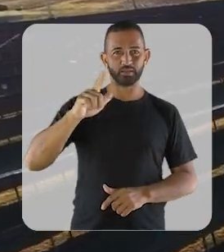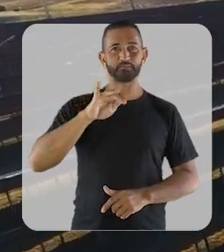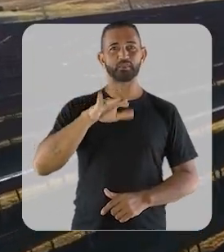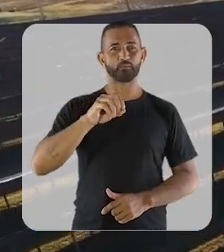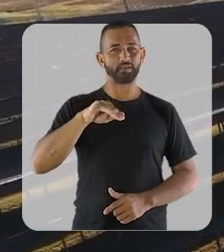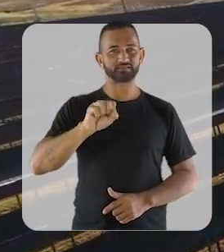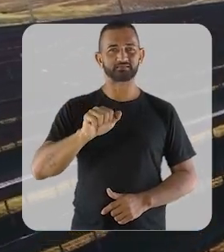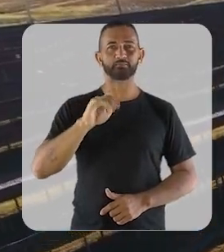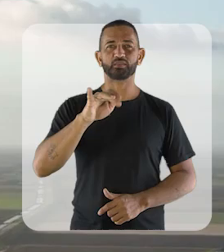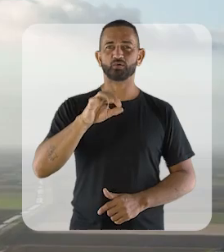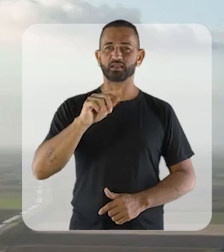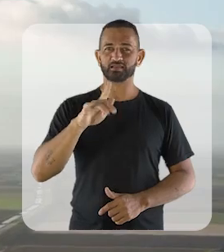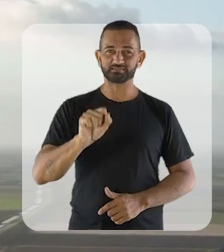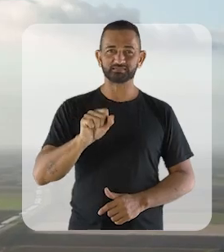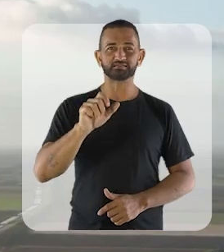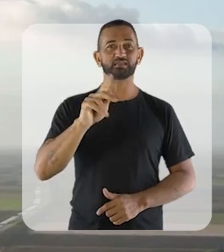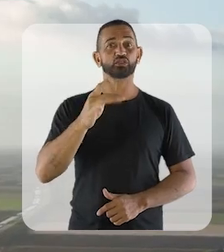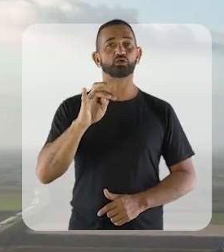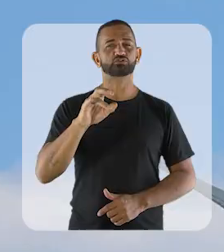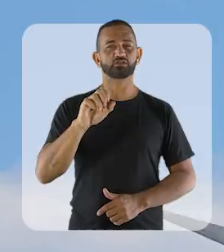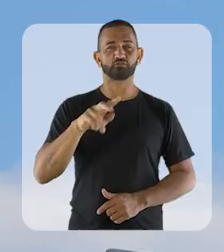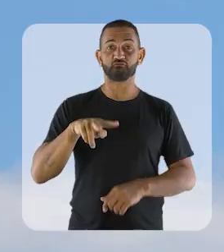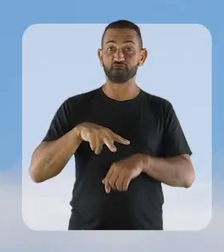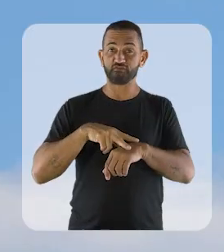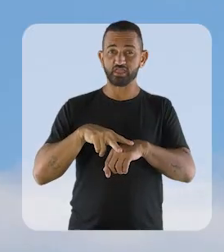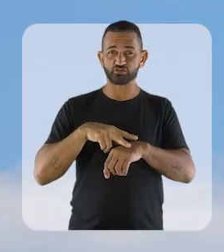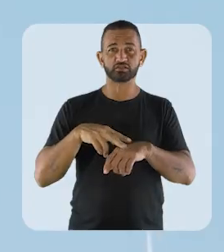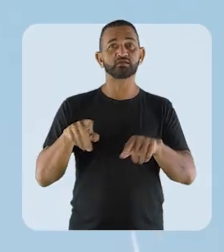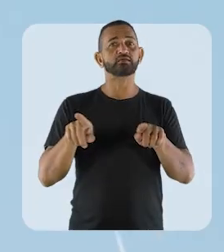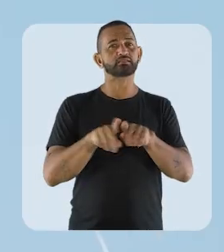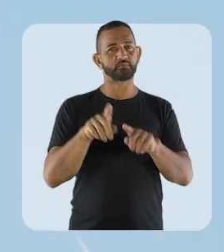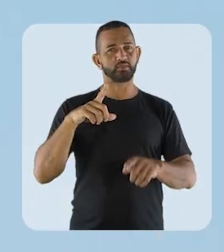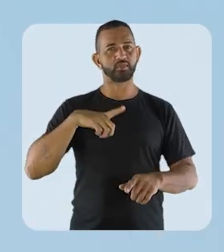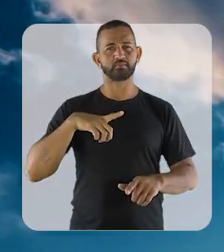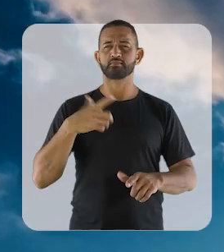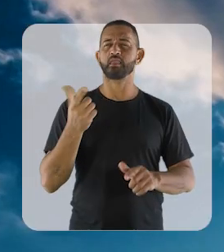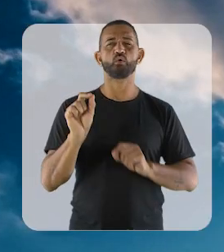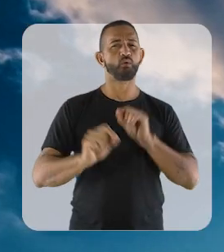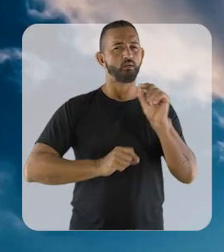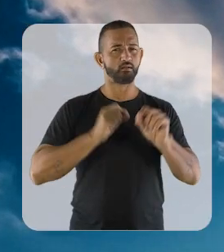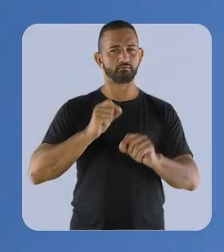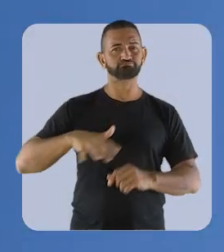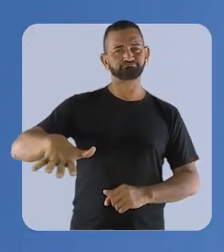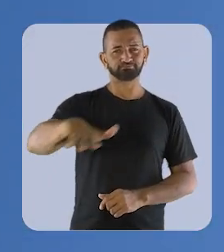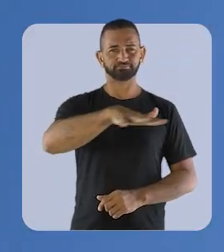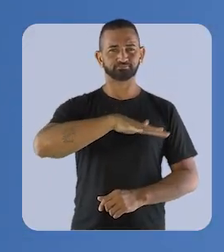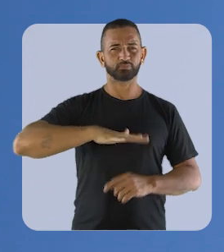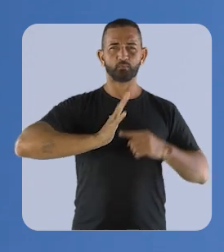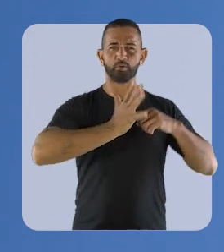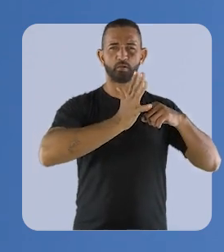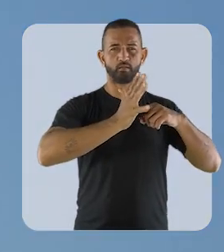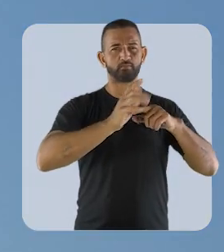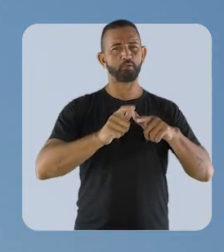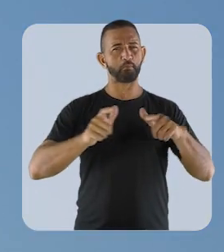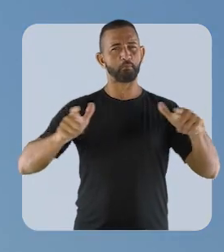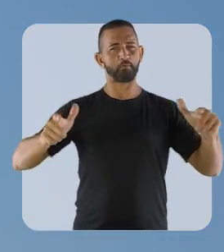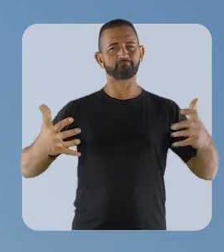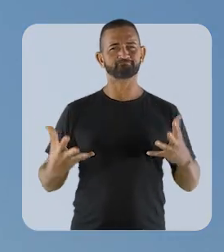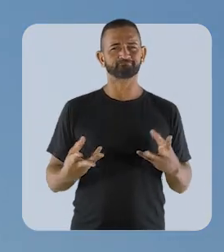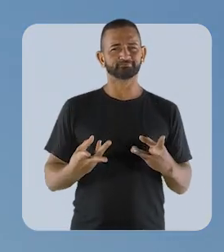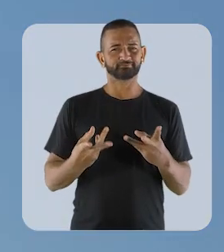biomassa, biogás e hidrogênio verde. Hoje, registramos um parque eólico no litoral maranhense com a maior